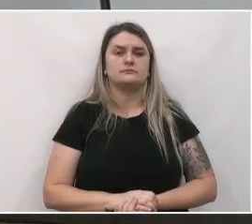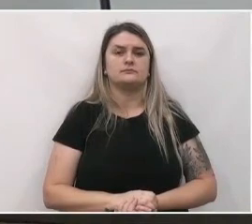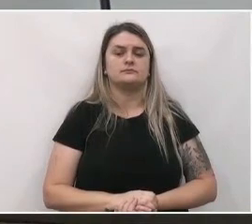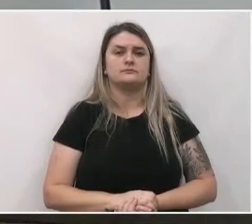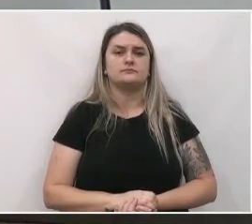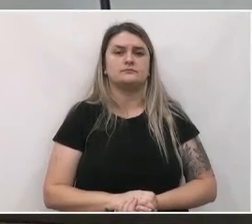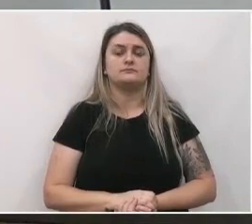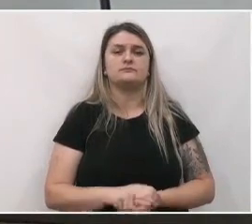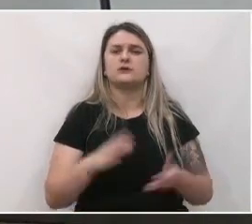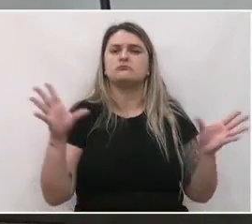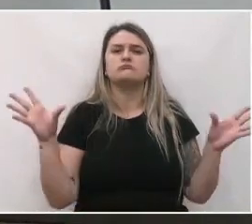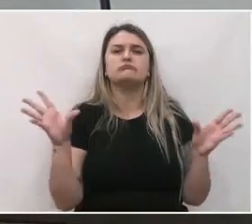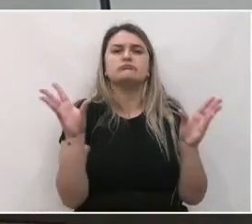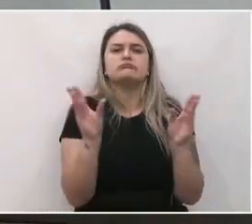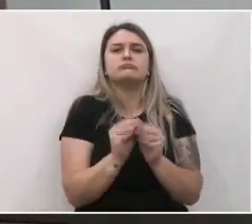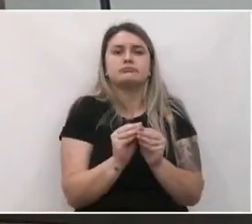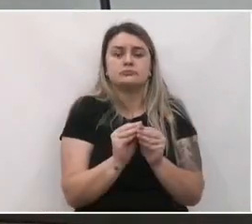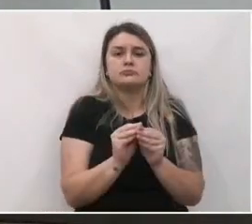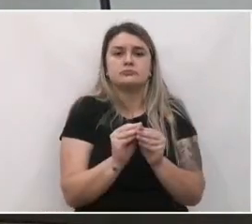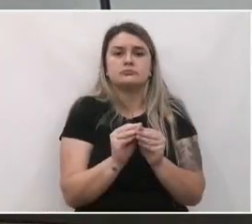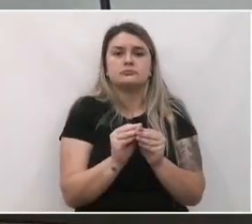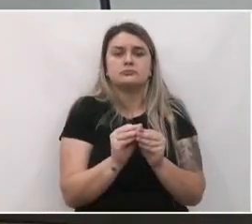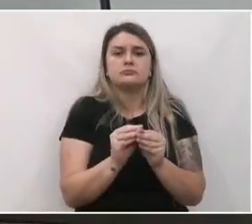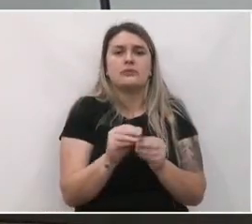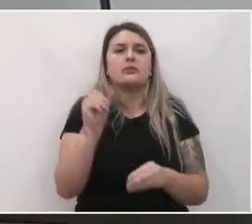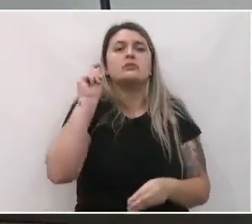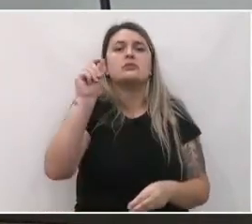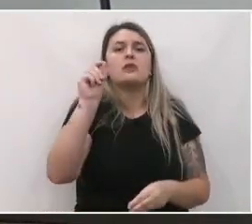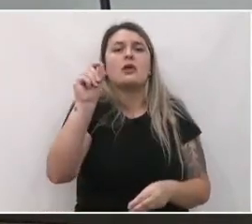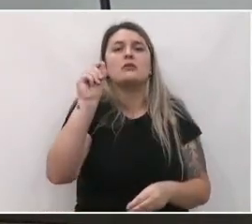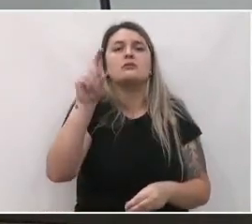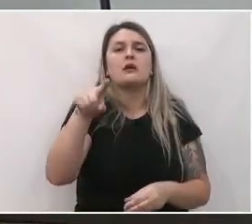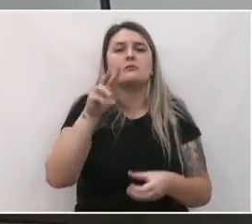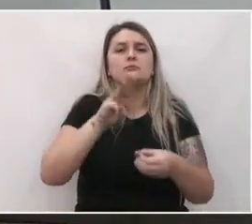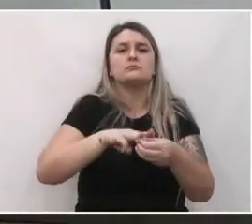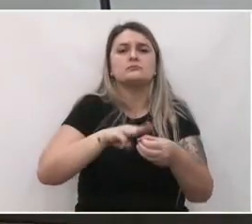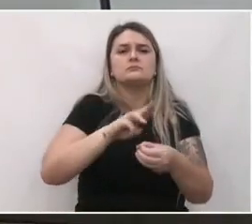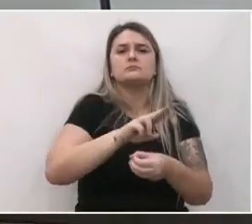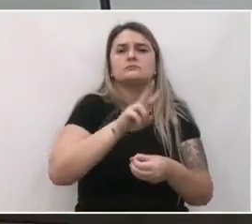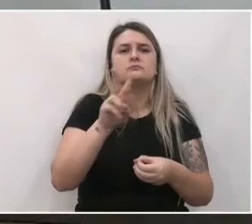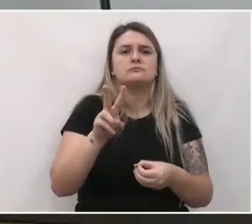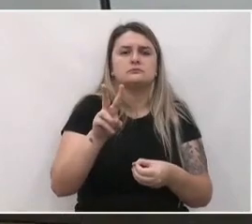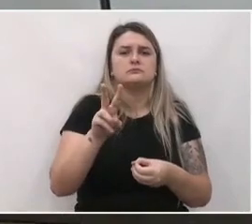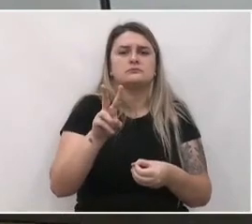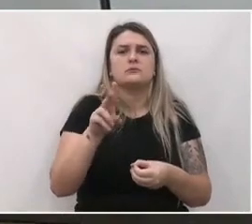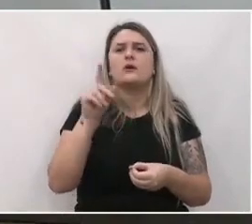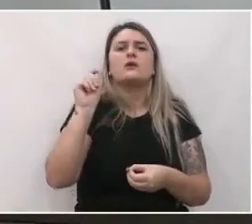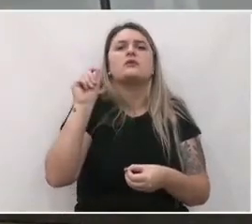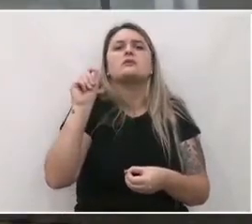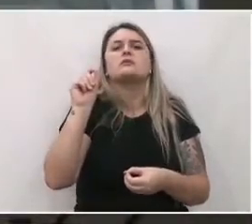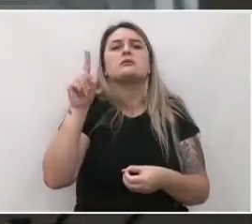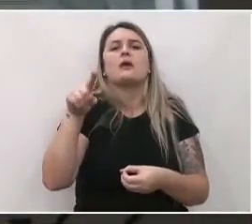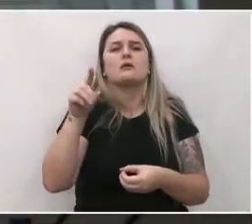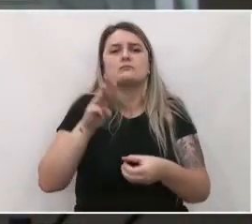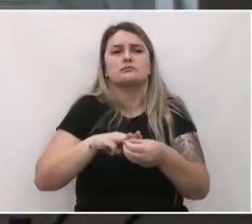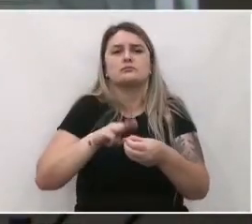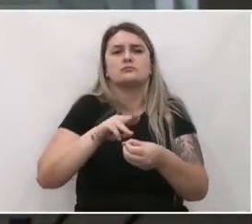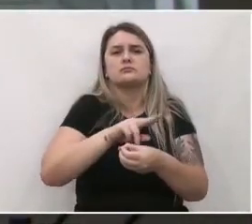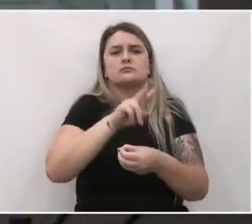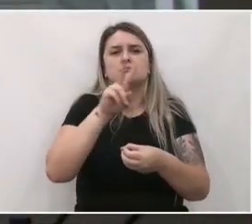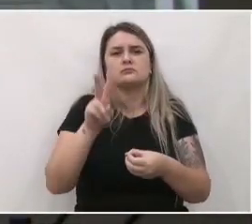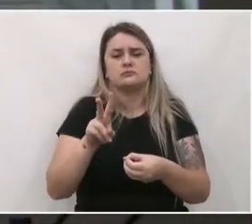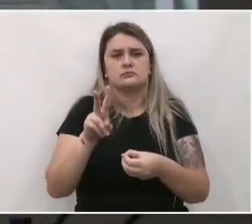Bom, em um resumo, quem é União da Vitória, quem é o município de União da Vitória?